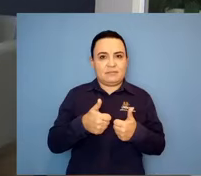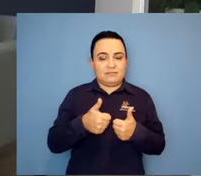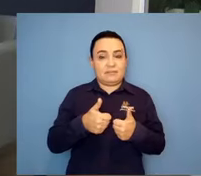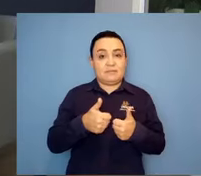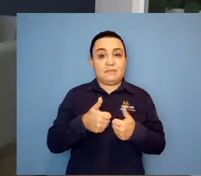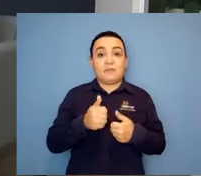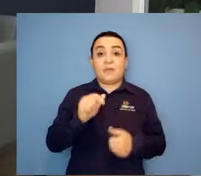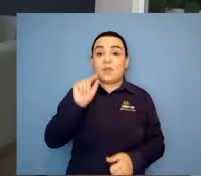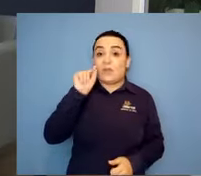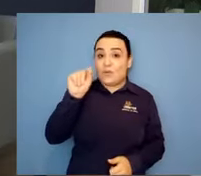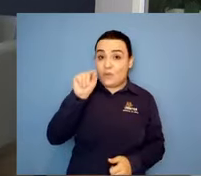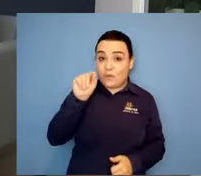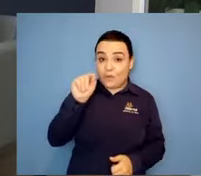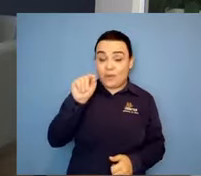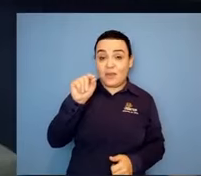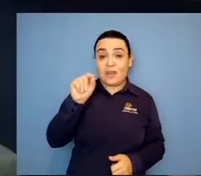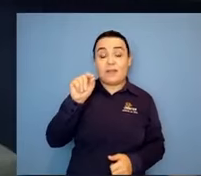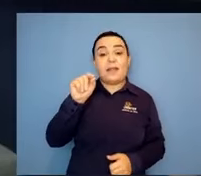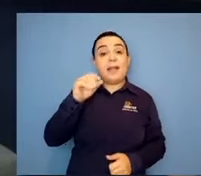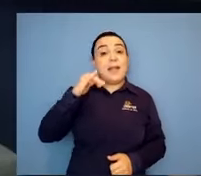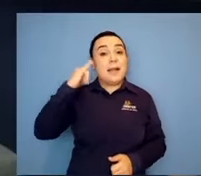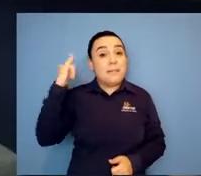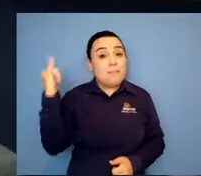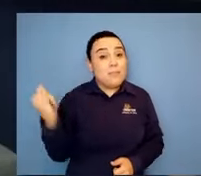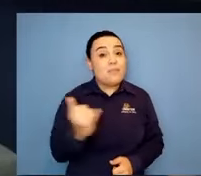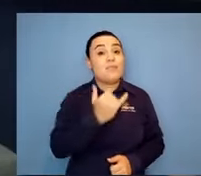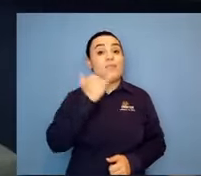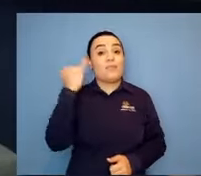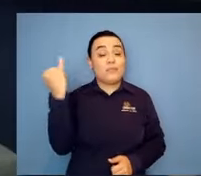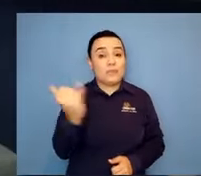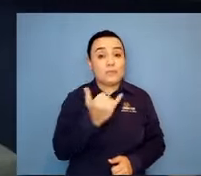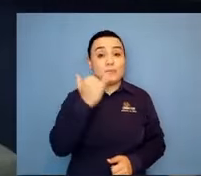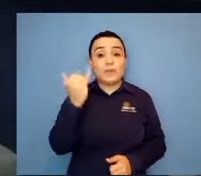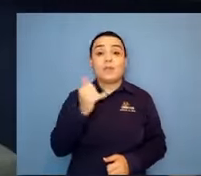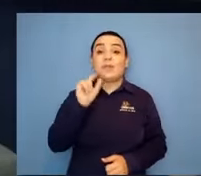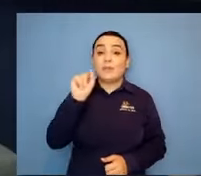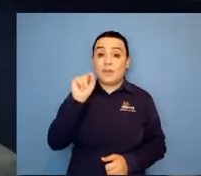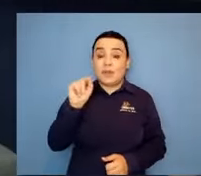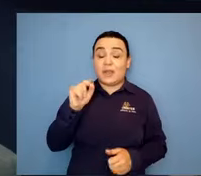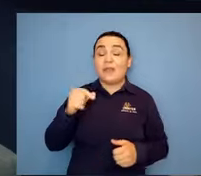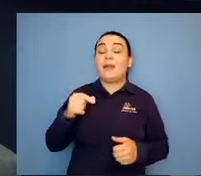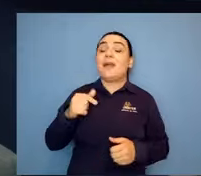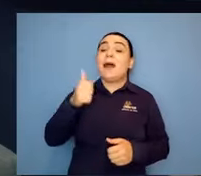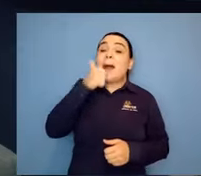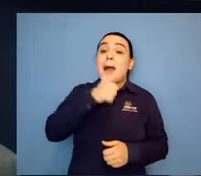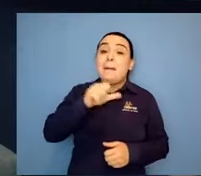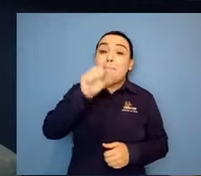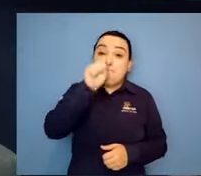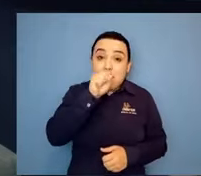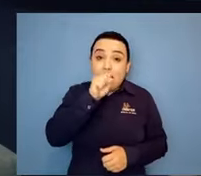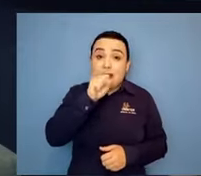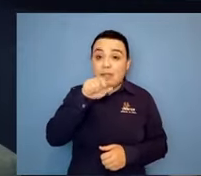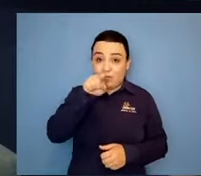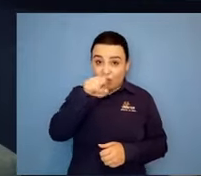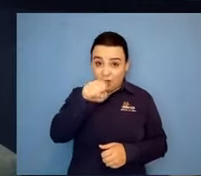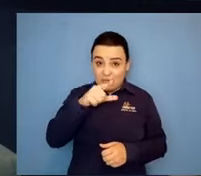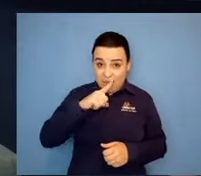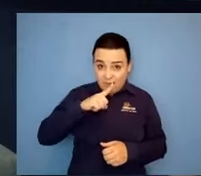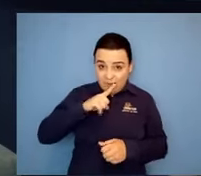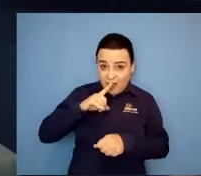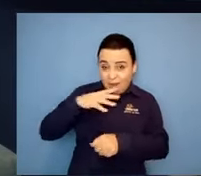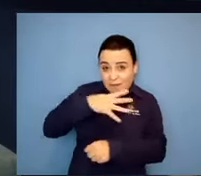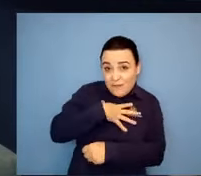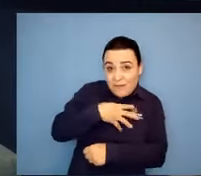tudo isso, professora. Porque, assim, olha, eu preciso cuidar de mim pra cuidar do meu filho. E eu não sabia disso